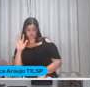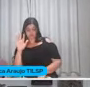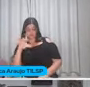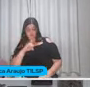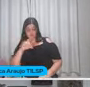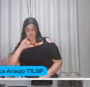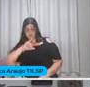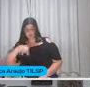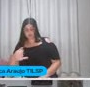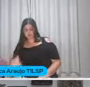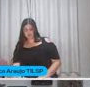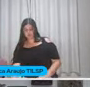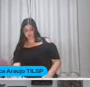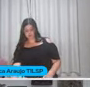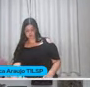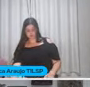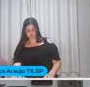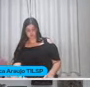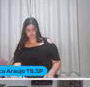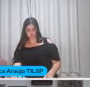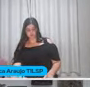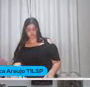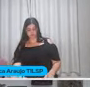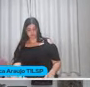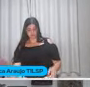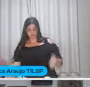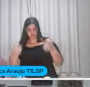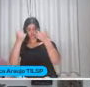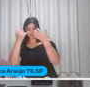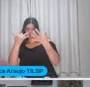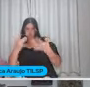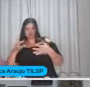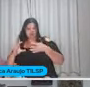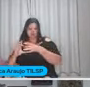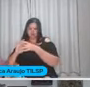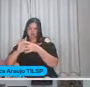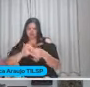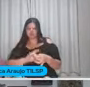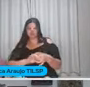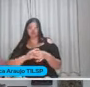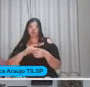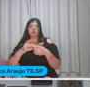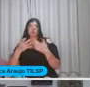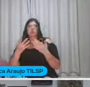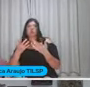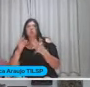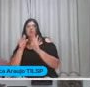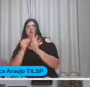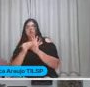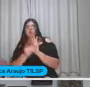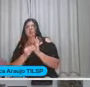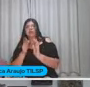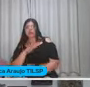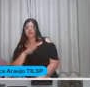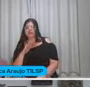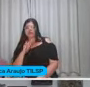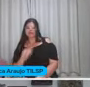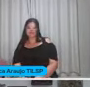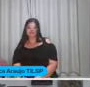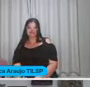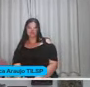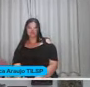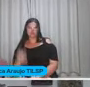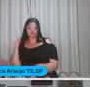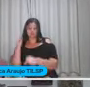oportunidade De pelo menos A gente contextualizar o conceito Ou permitir Que a criança chegue Num patamar De